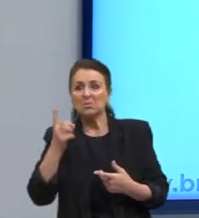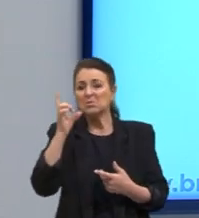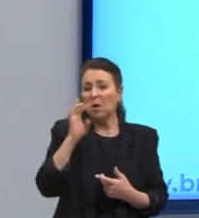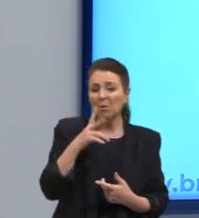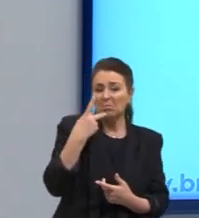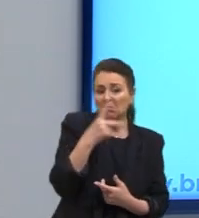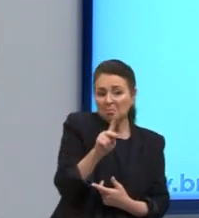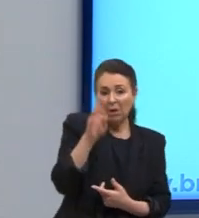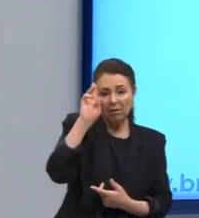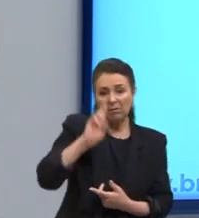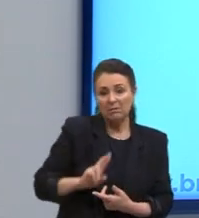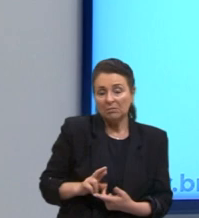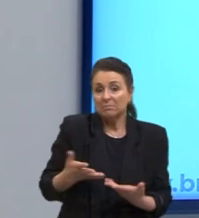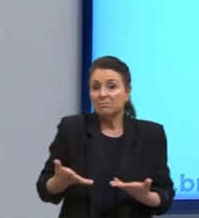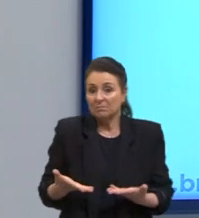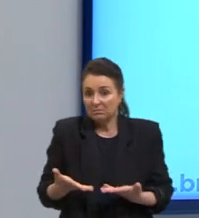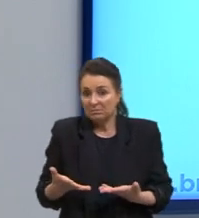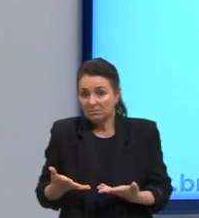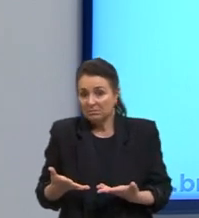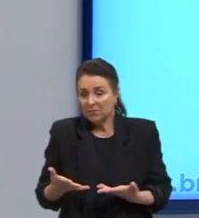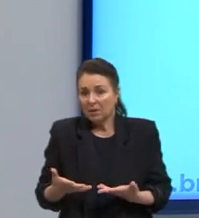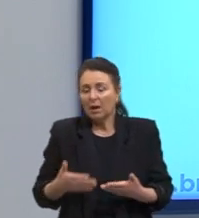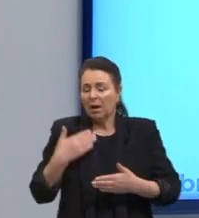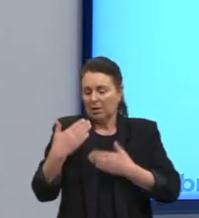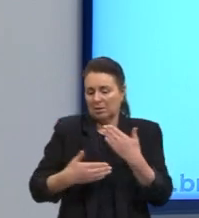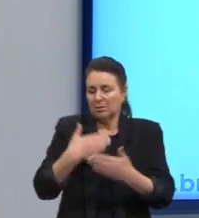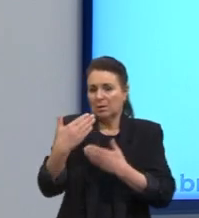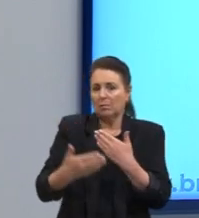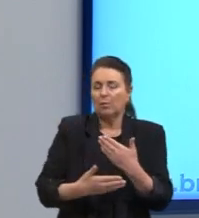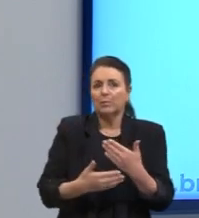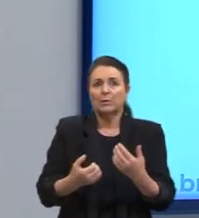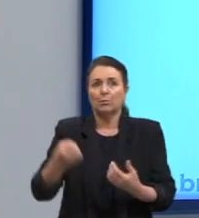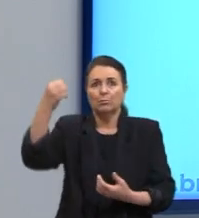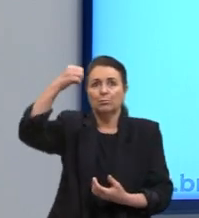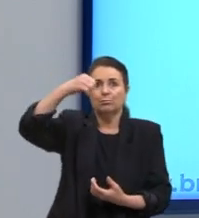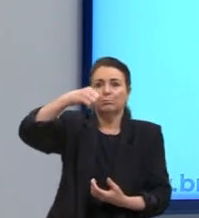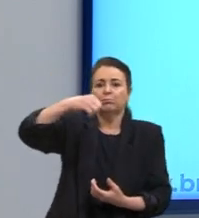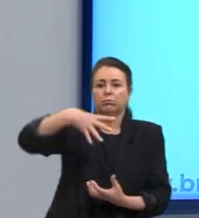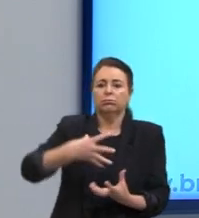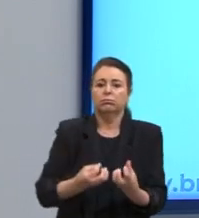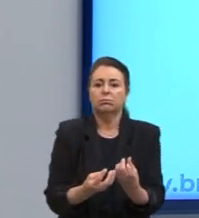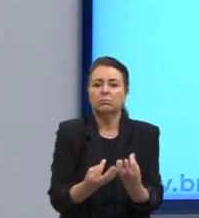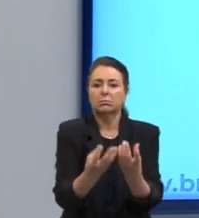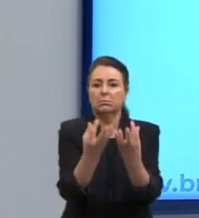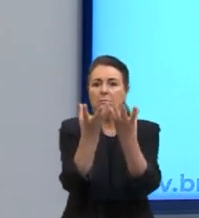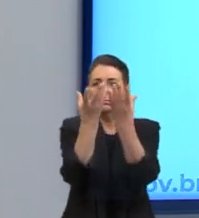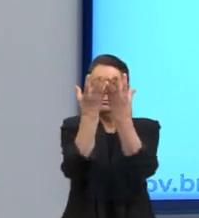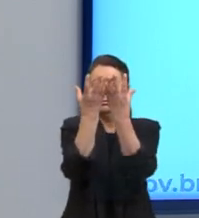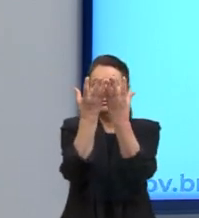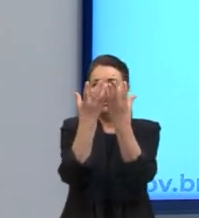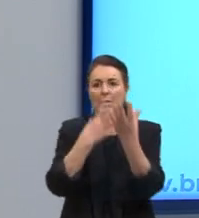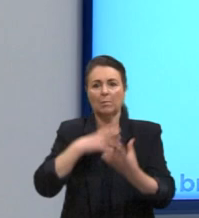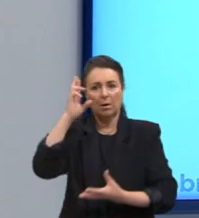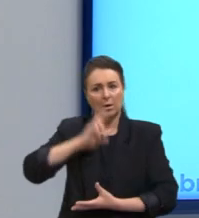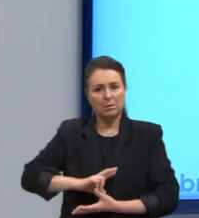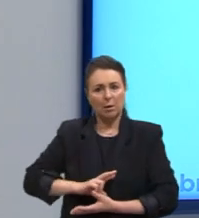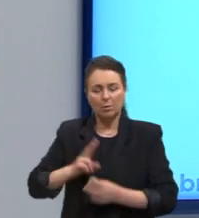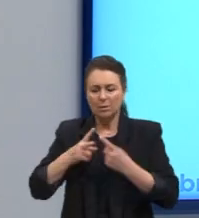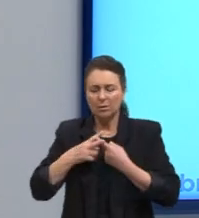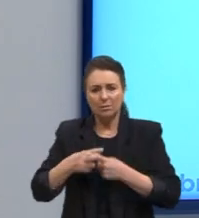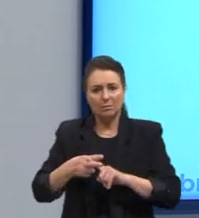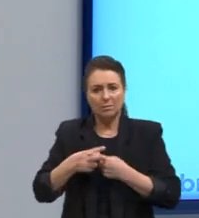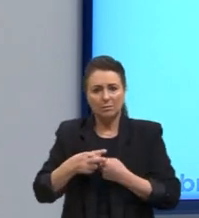por exemplo, a razão desenvolve a bomba atômica. É uma razão puramente instrumental,